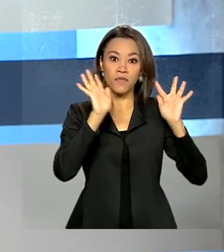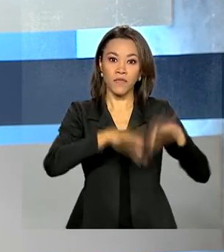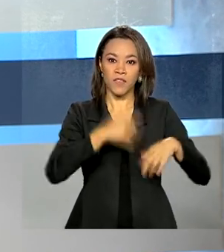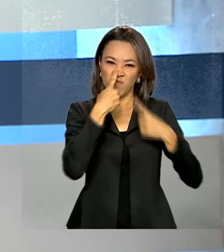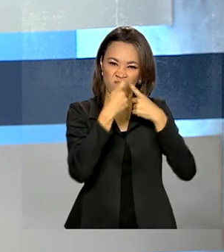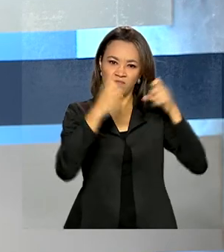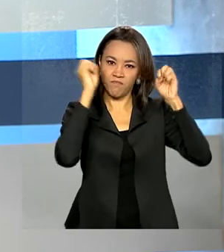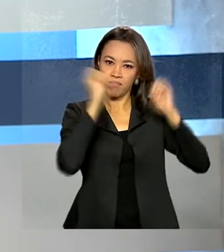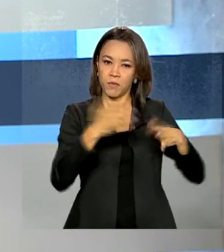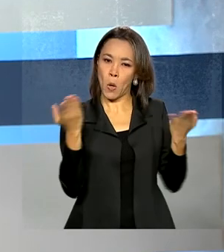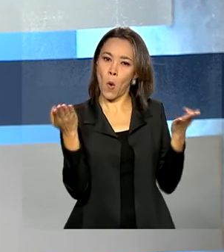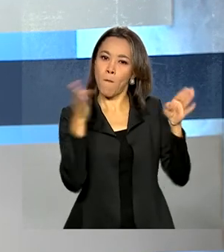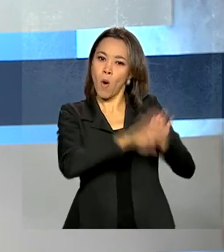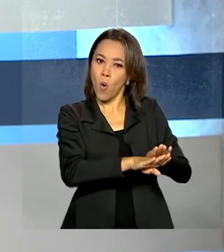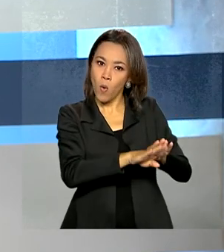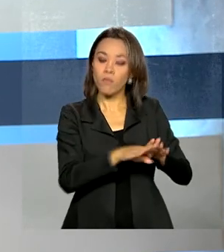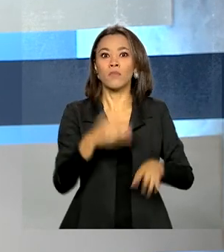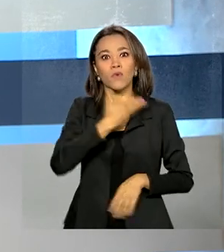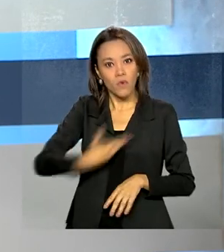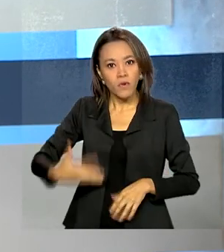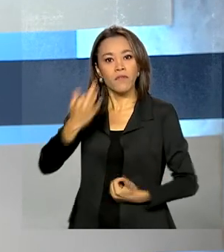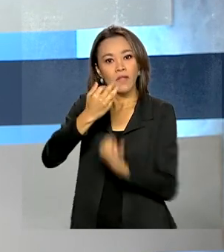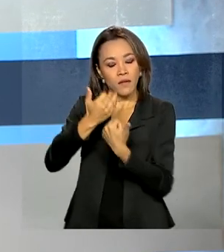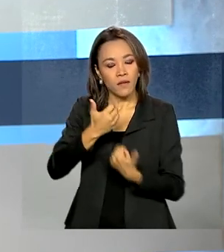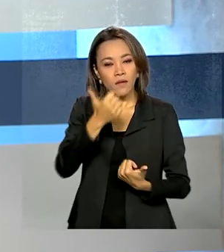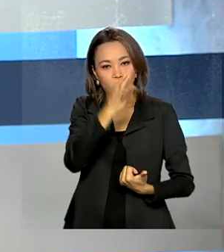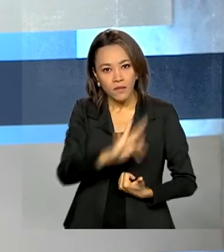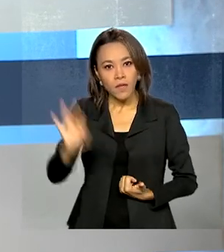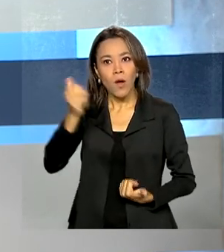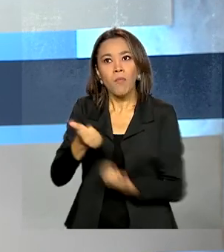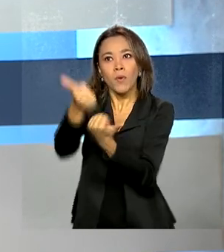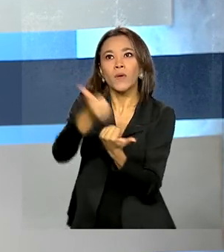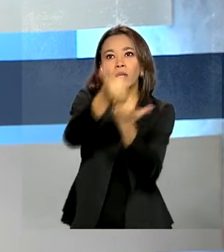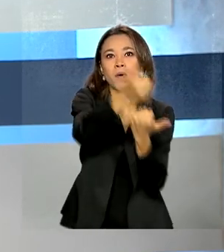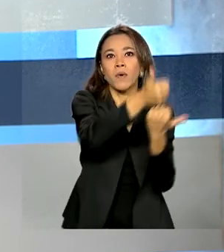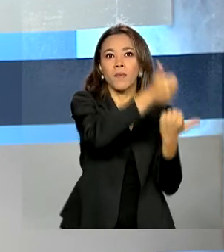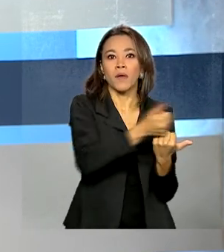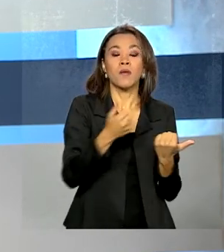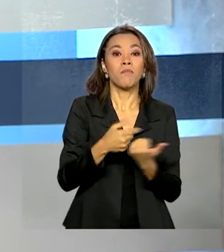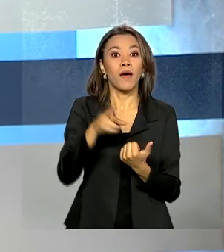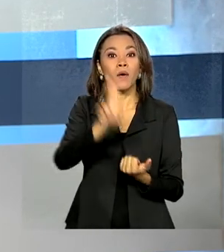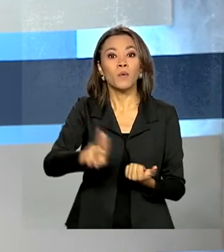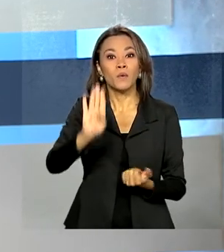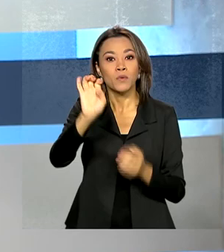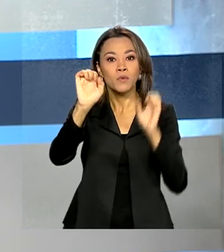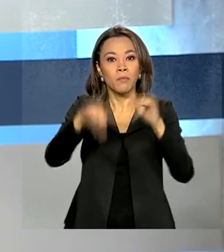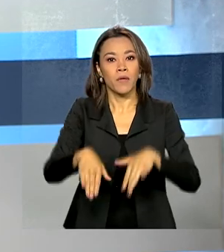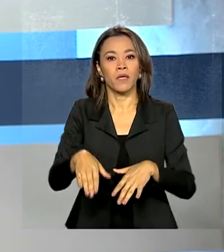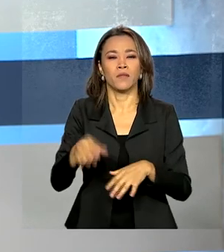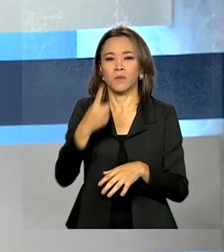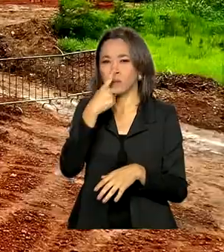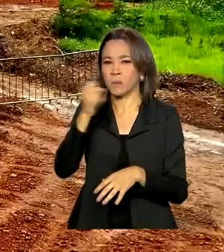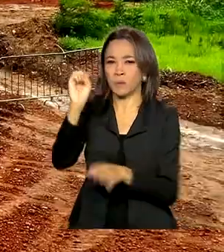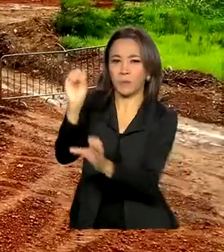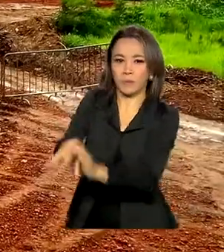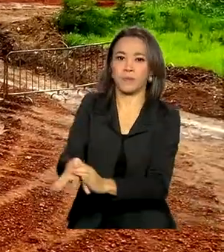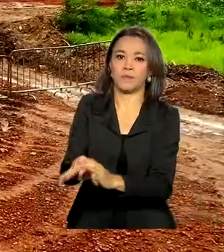O governo federal vem apoiando os municípios na busca de soluções para a destinação correta dos resíduos sólidos.